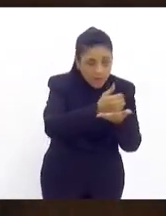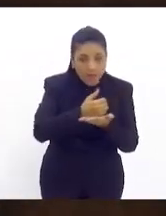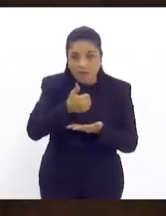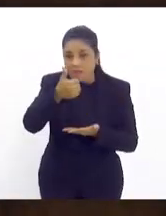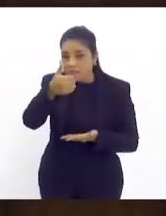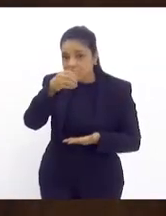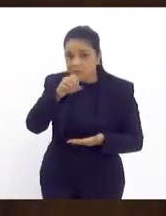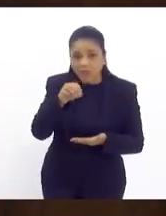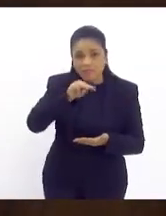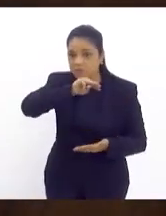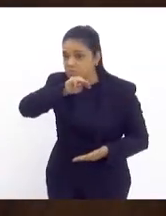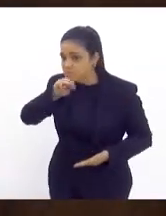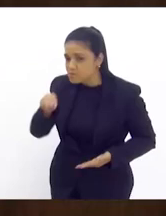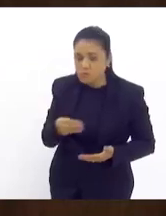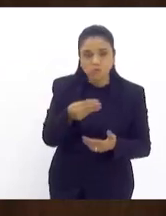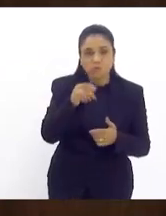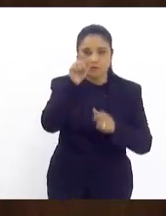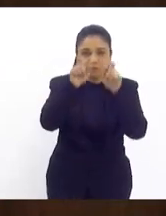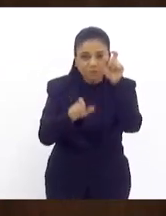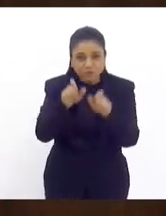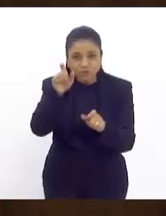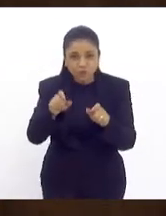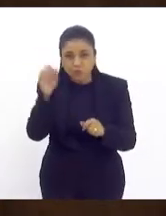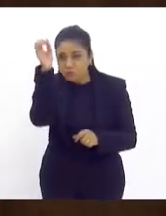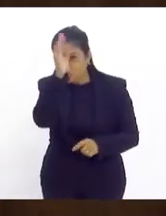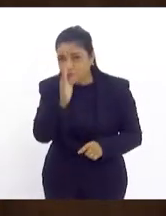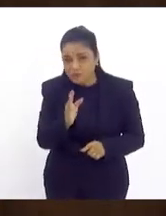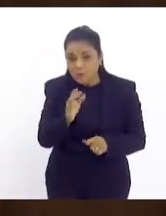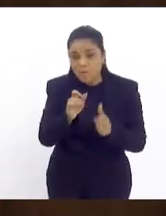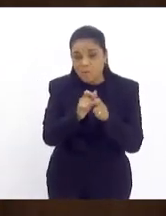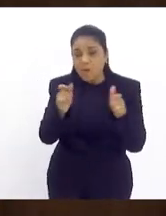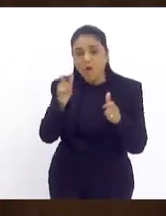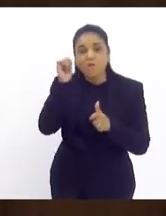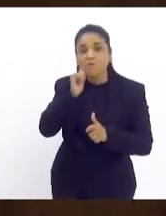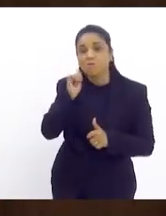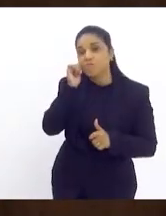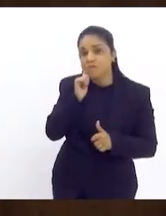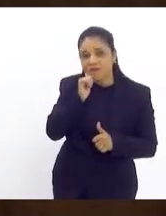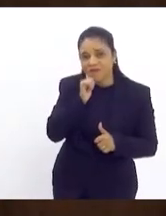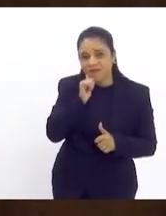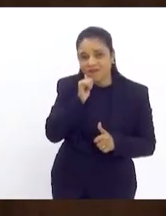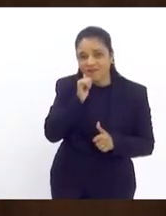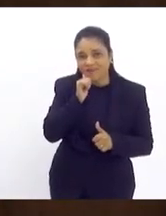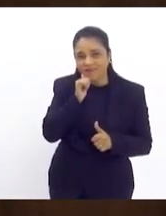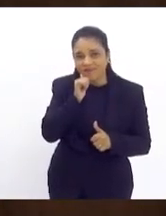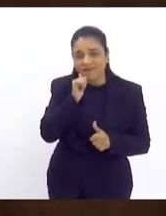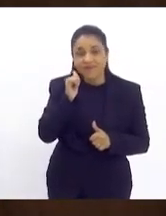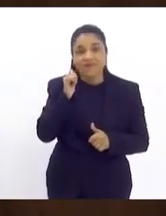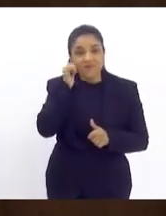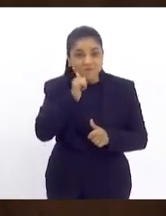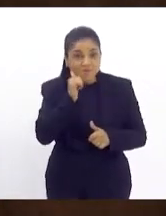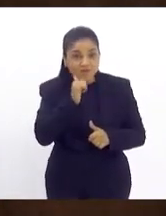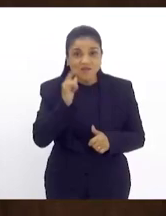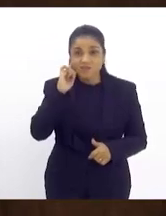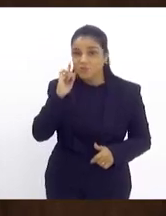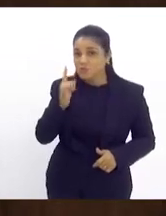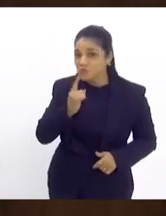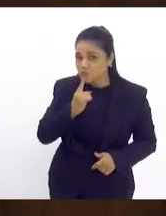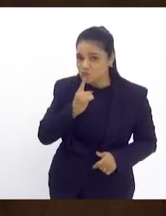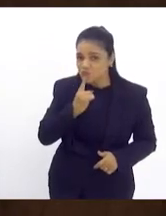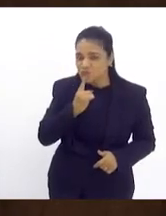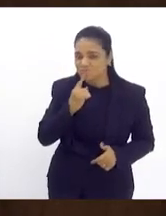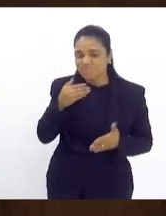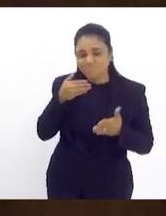de pessoas do Brasil muitas delas são mulheres e para as mulheres surdas há um grande